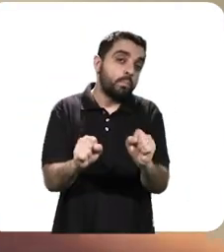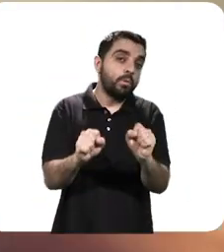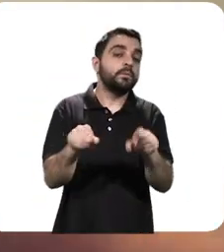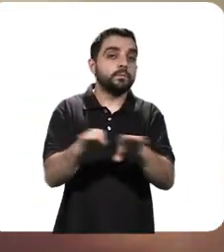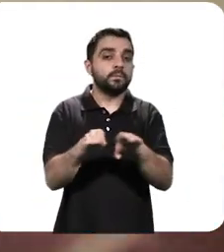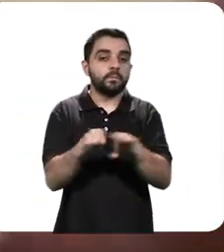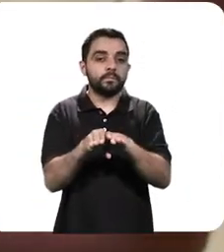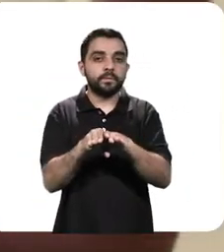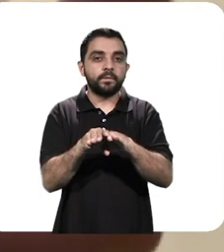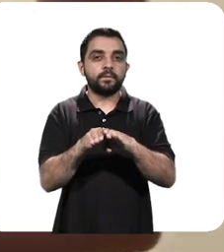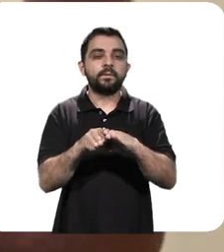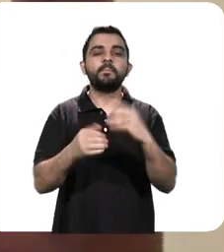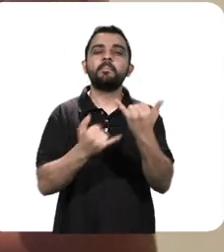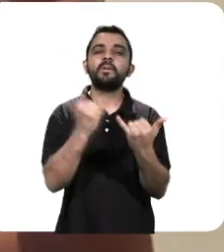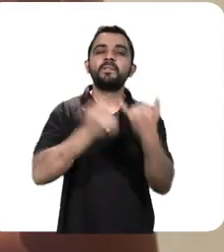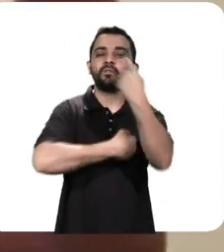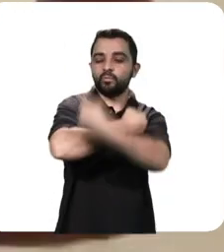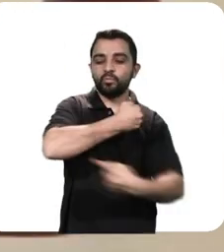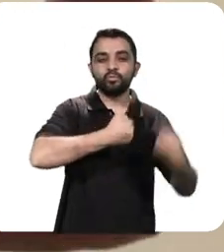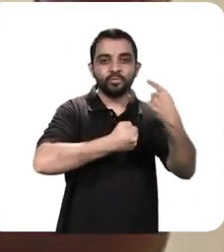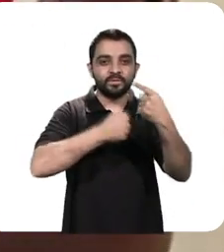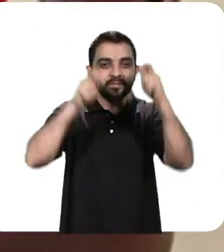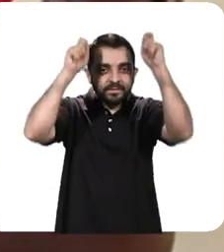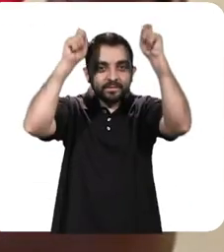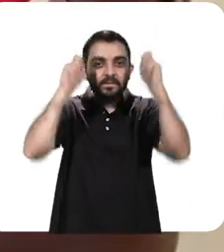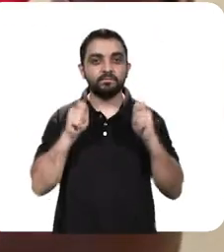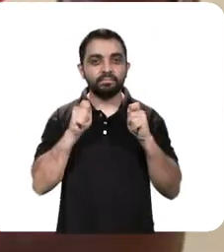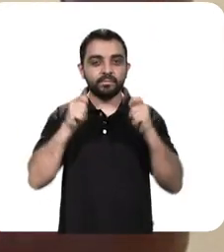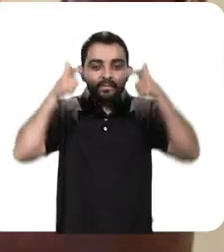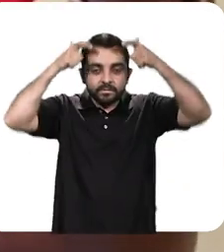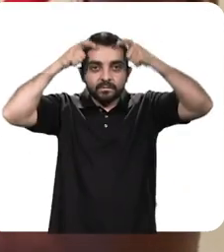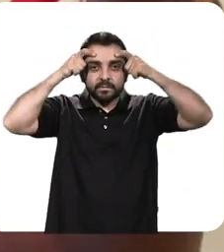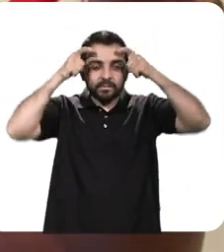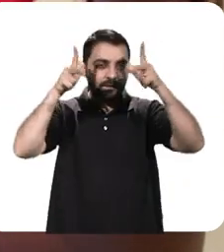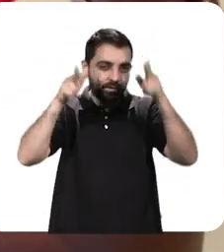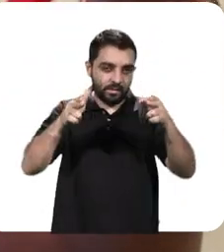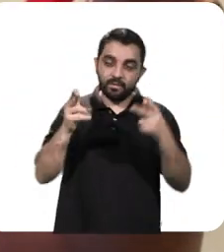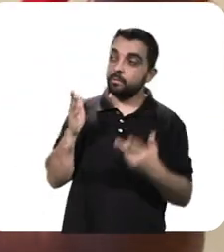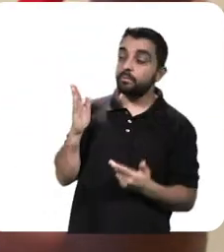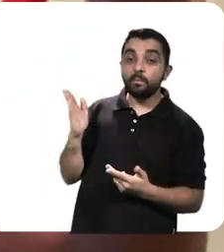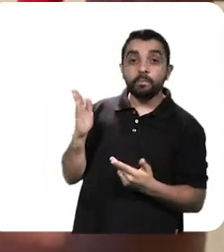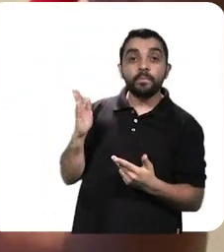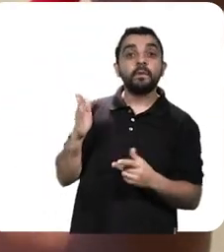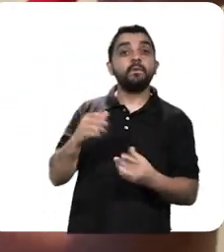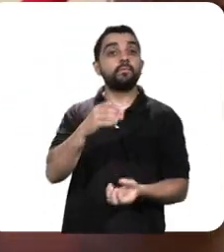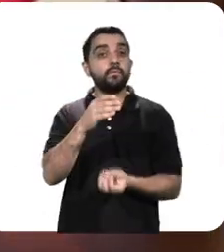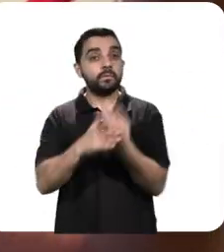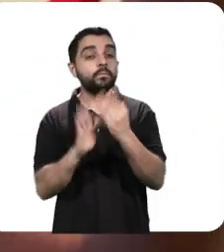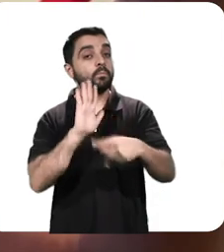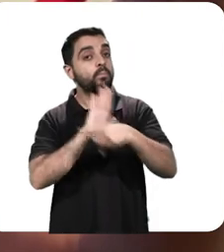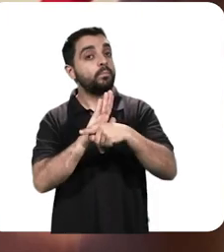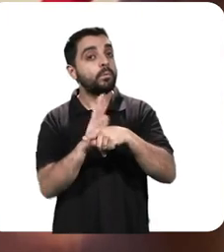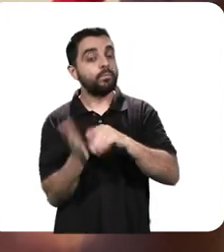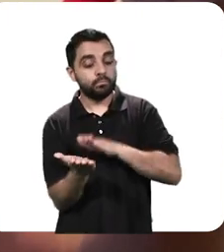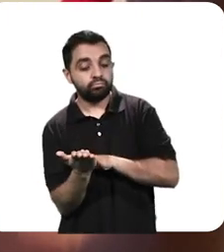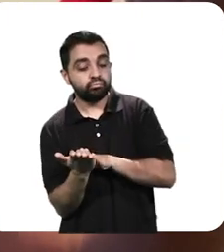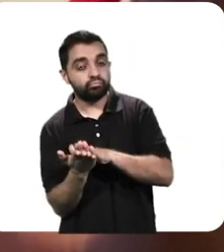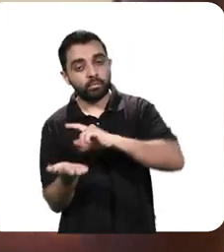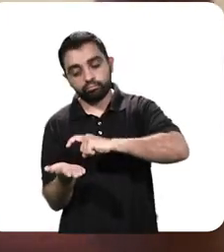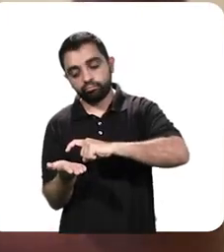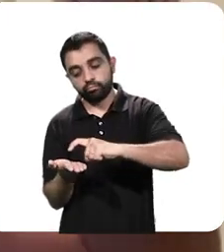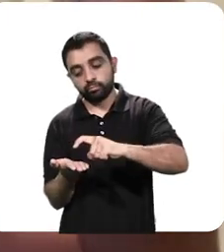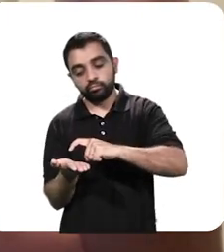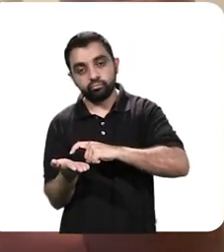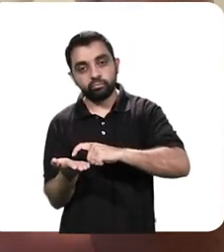preferencialmente, pode ser utilizado uma face shield, assim como essa que estou aqui em minhas mãos, que foi produzida através de